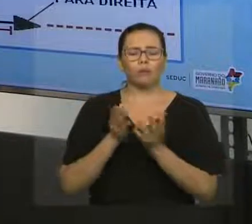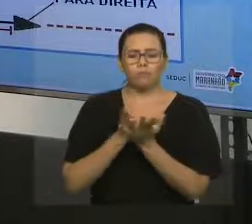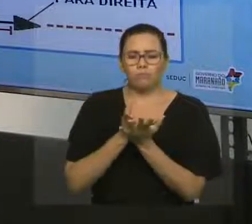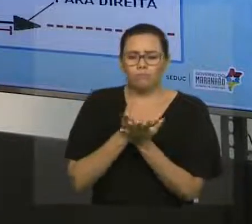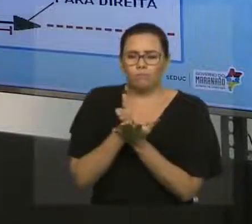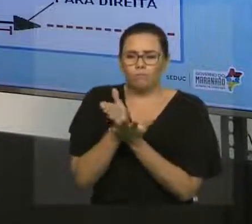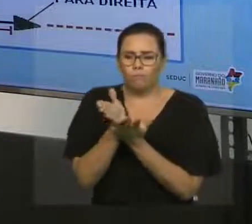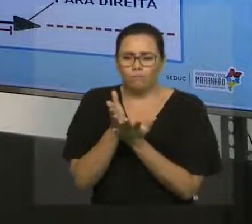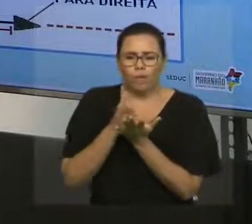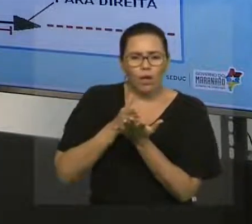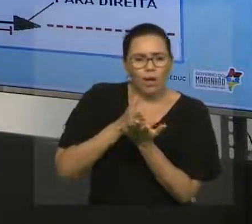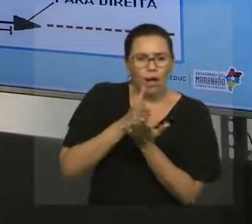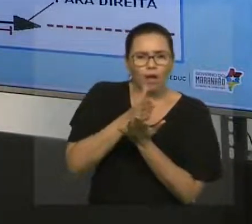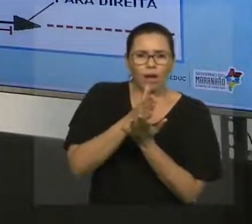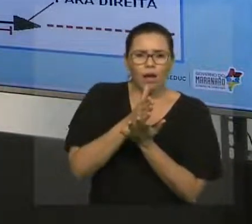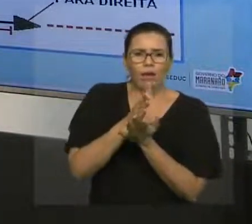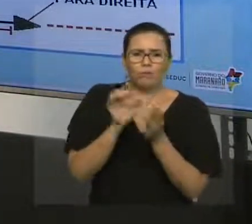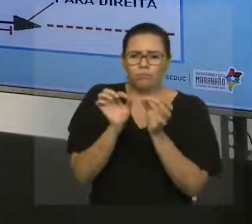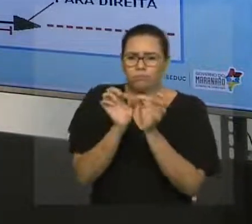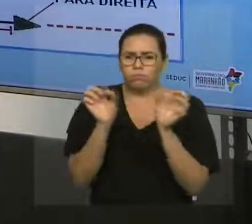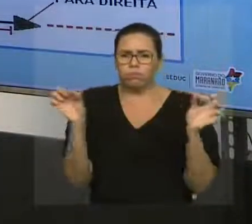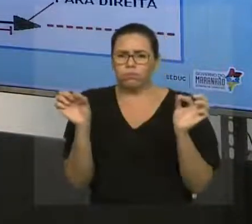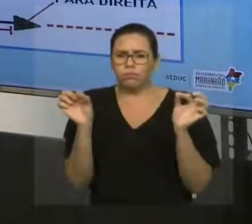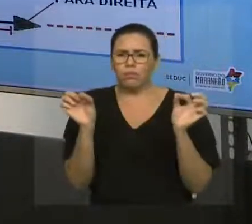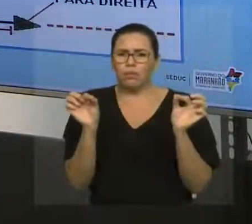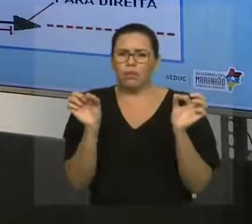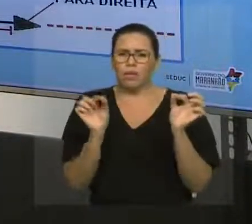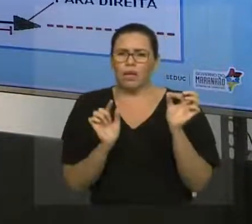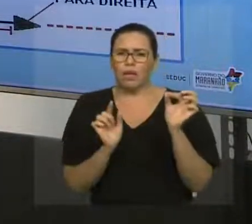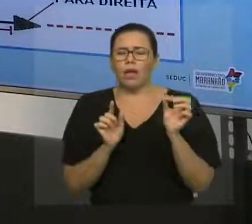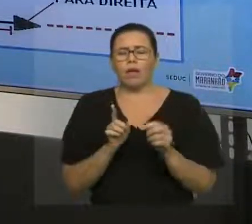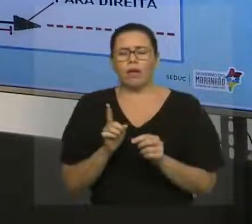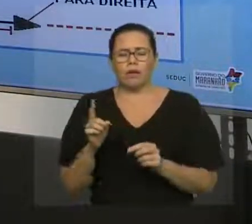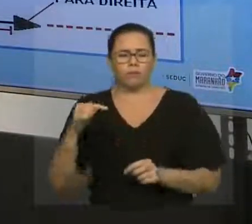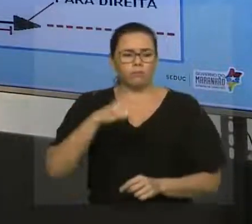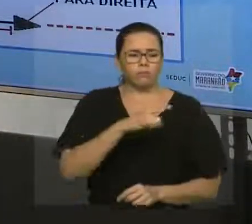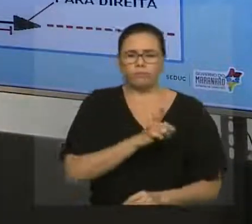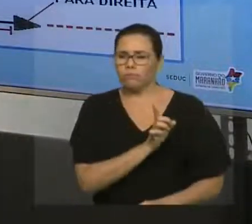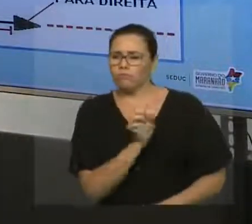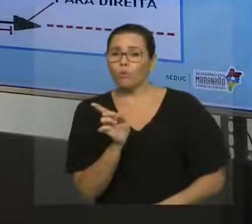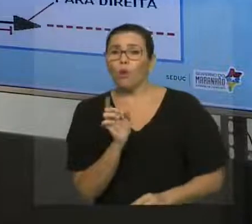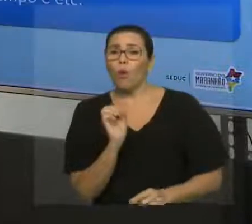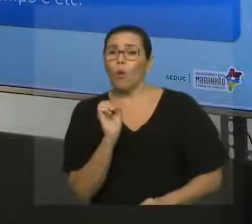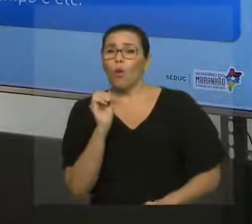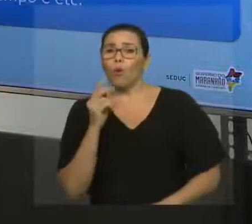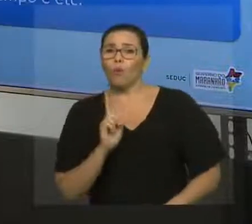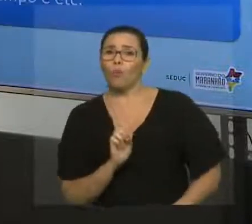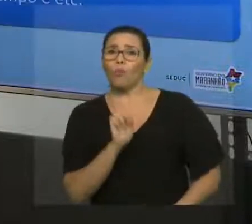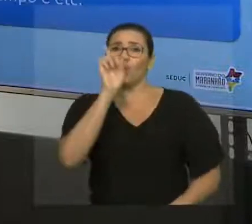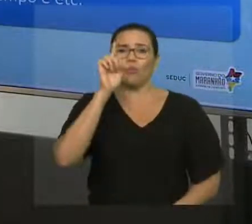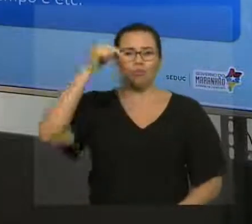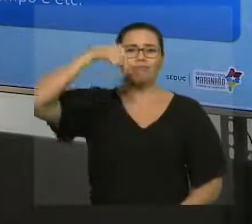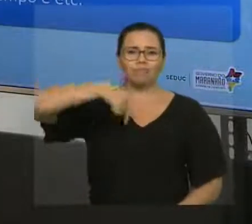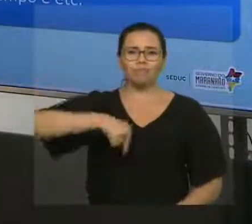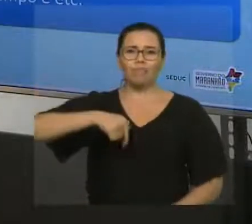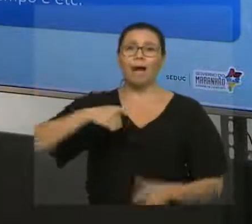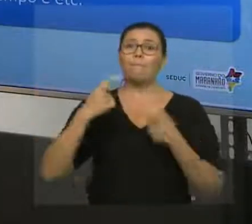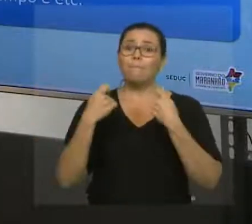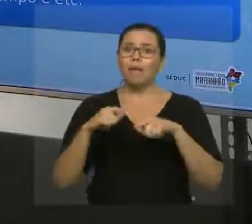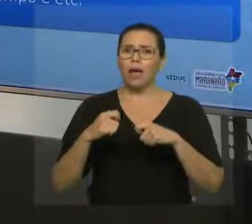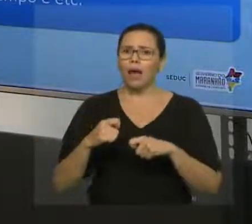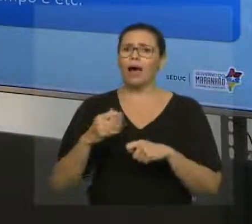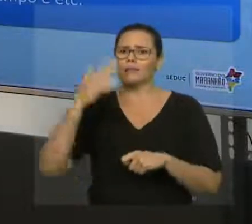Para ser caracterizada, elas precisam ter direção e sentido. Outras grandezas que são as escalares, que acredito que está aqui,